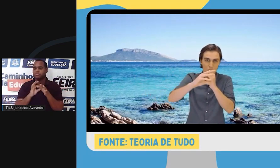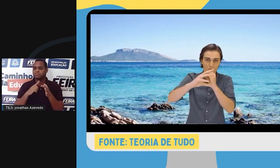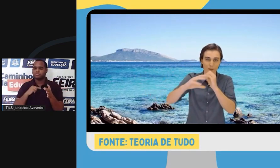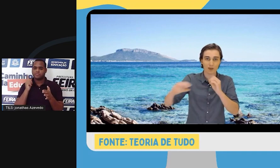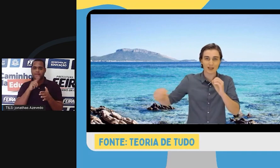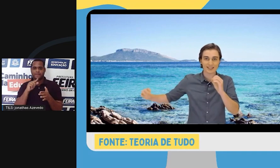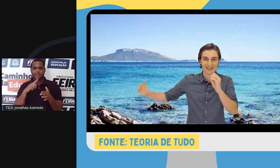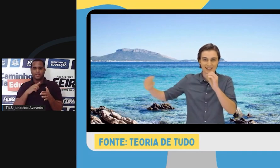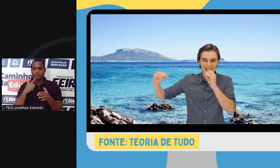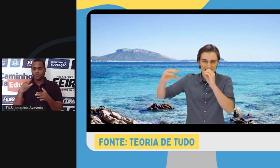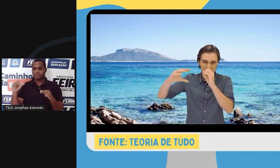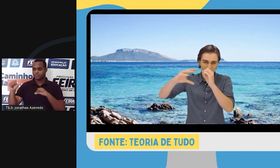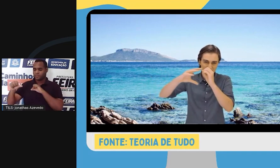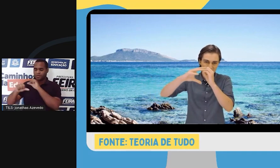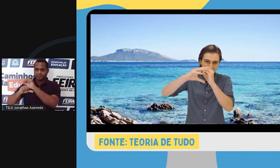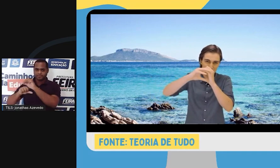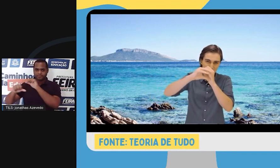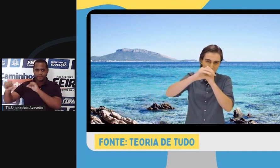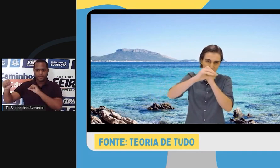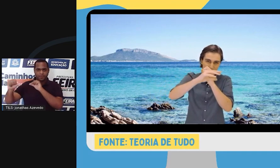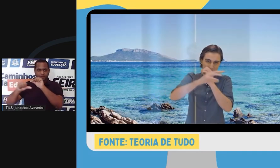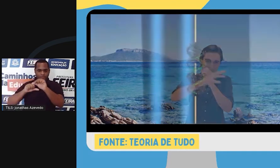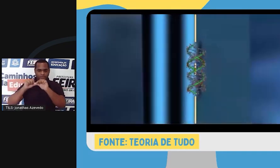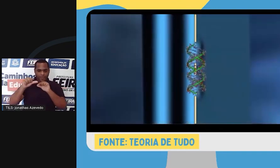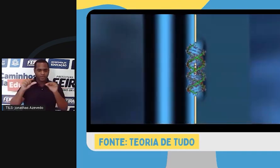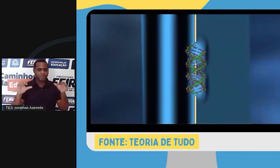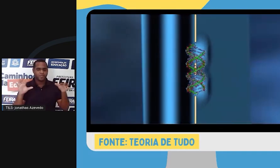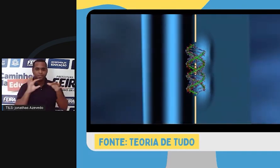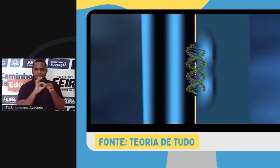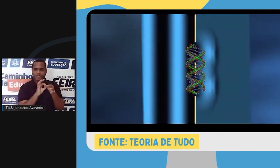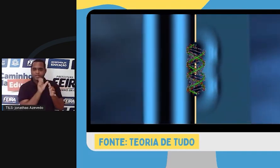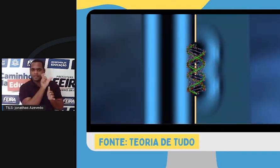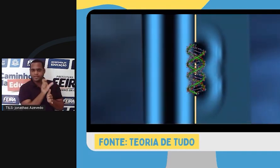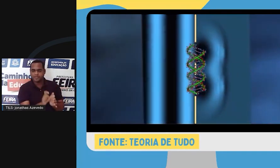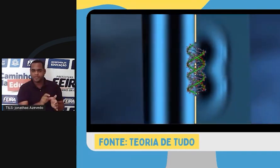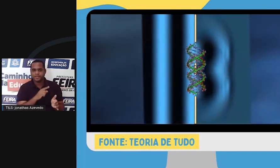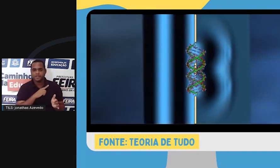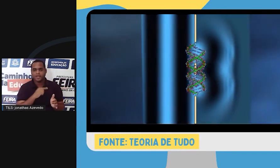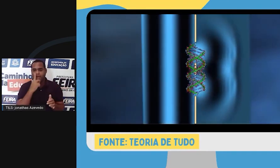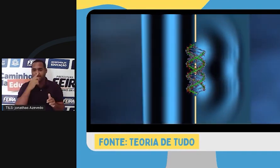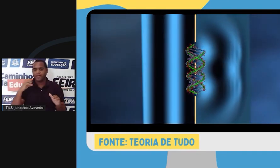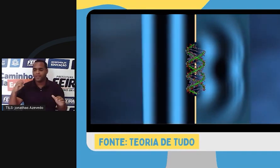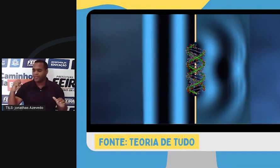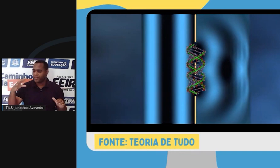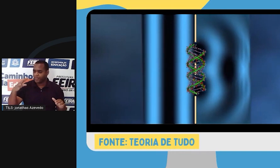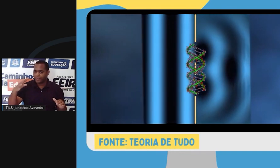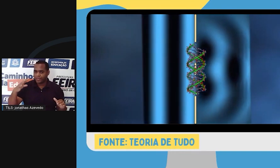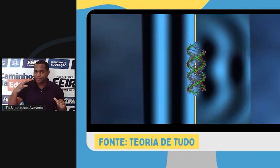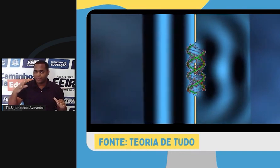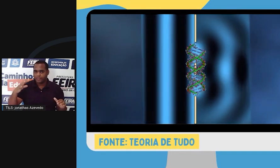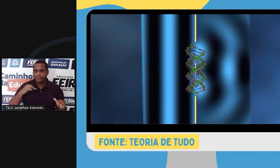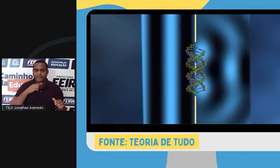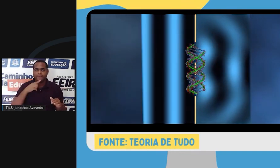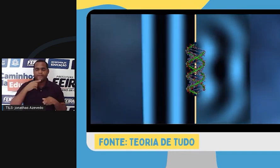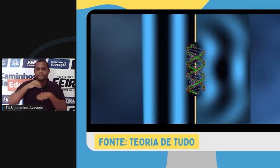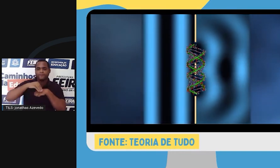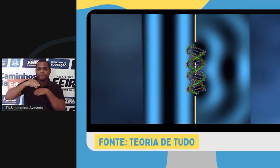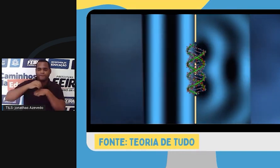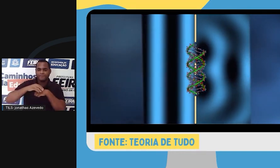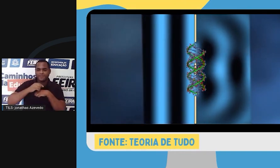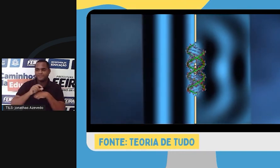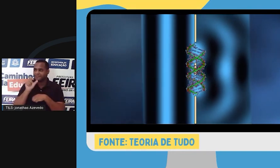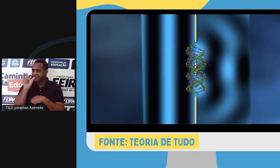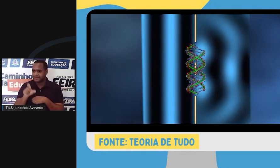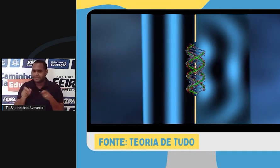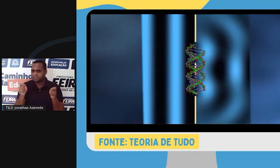caminha como uma onda, se ela vai interagir com o objeto, ela não é capaz de fornecer uma informação sobre esse objeto.